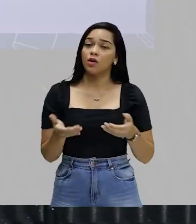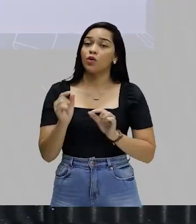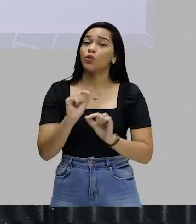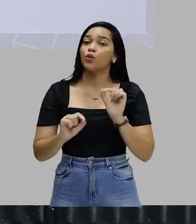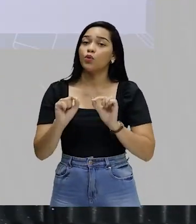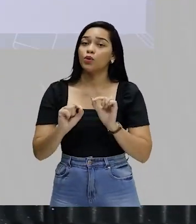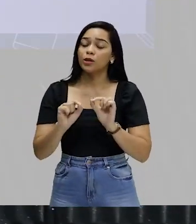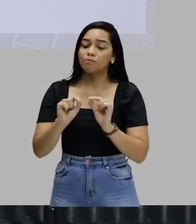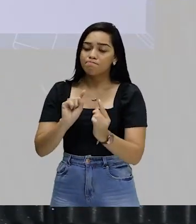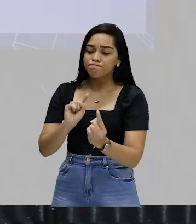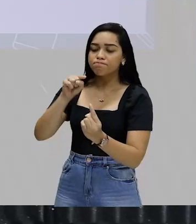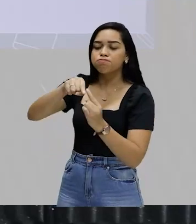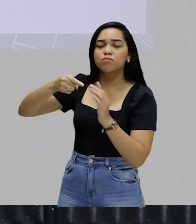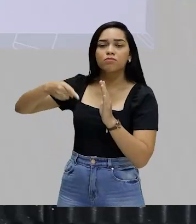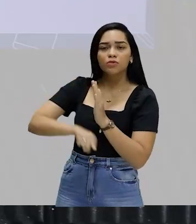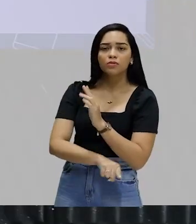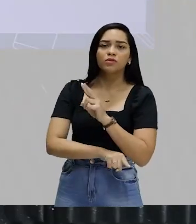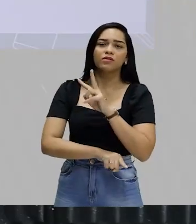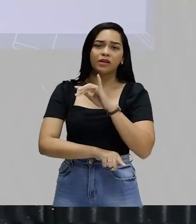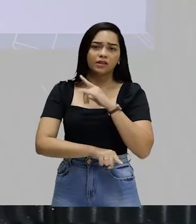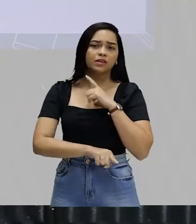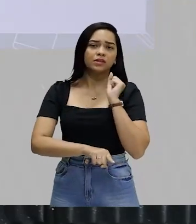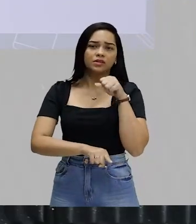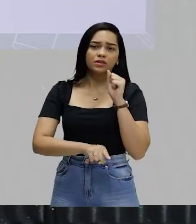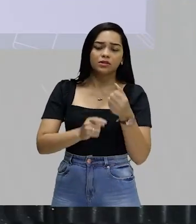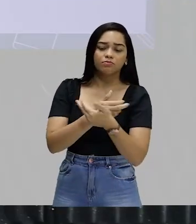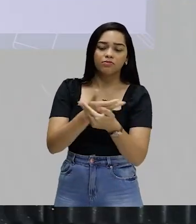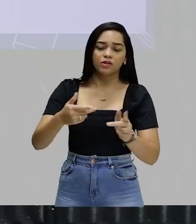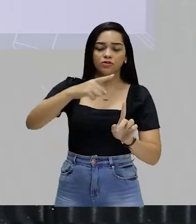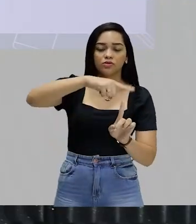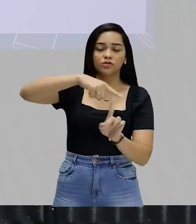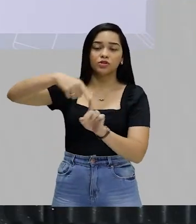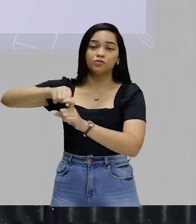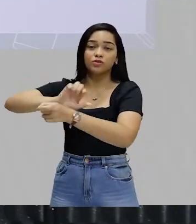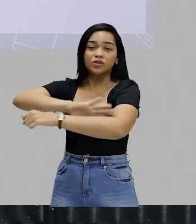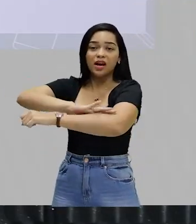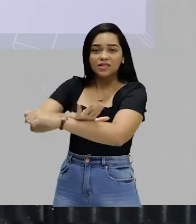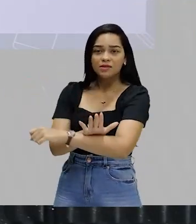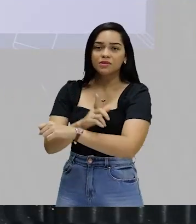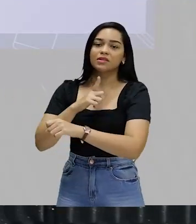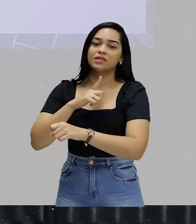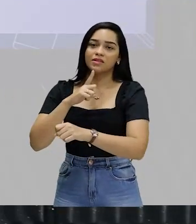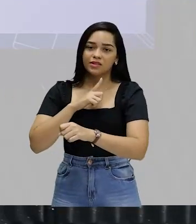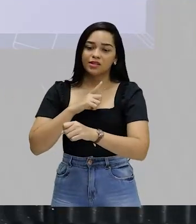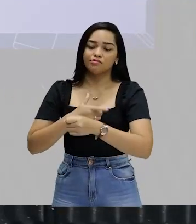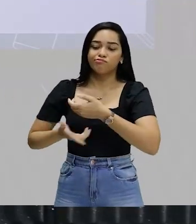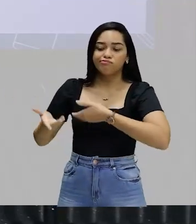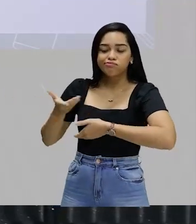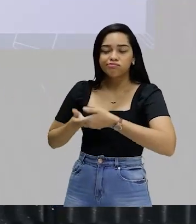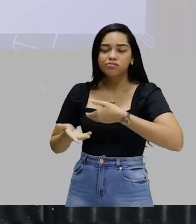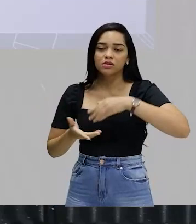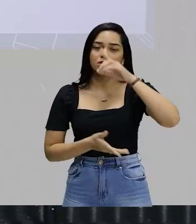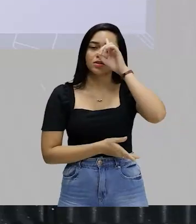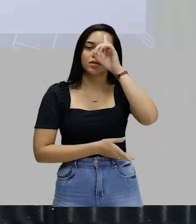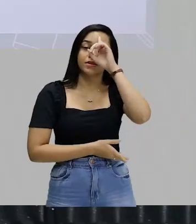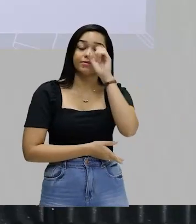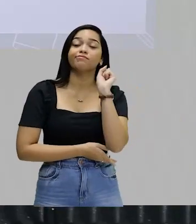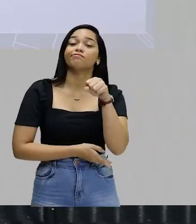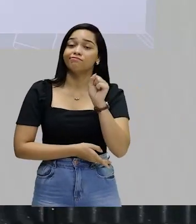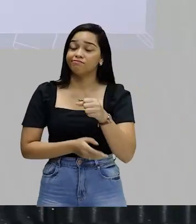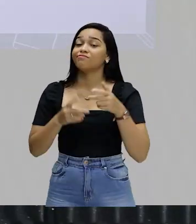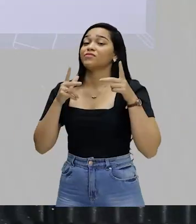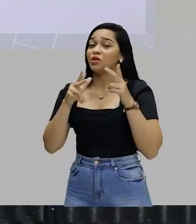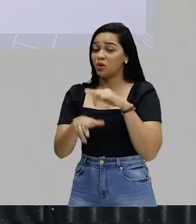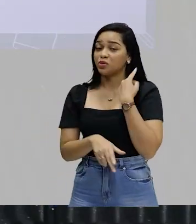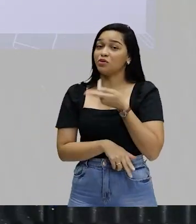forma mais pontual, a gente vai tratar dos tipos de racismo que existem no nosso dia a dia. Exatamente isso